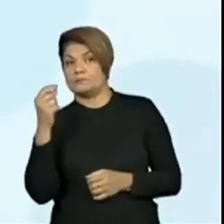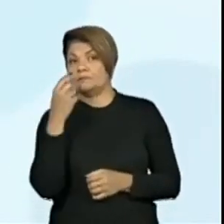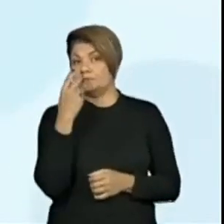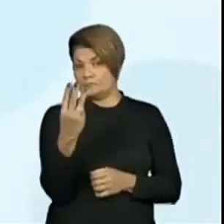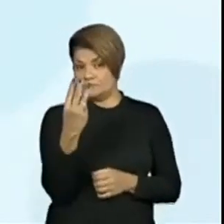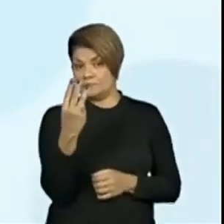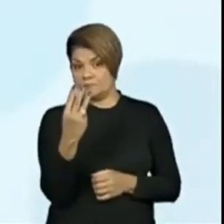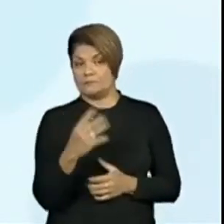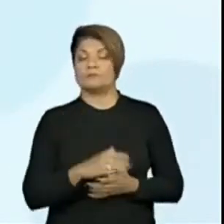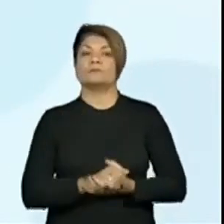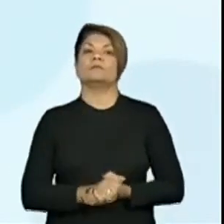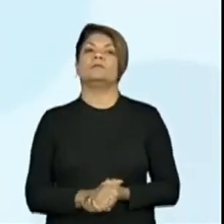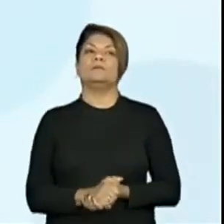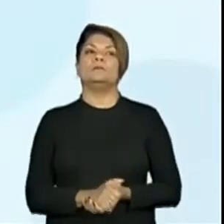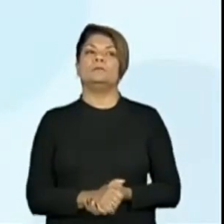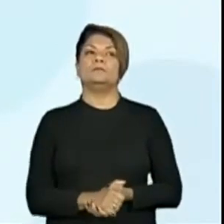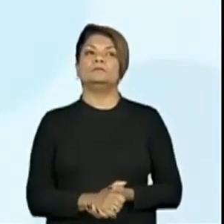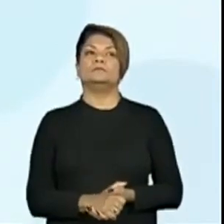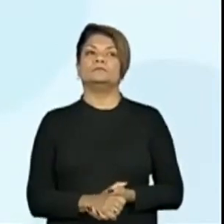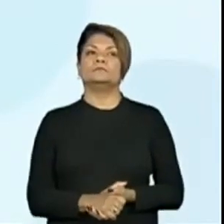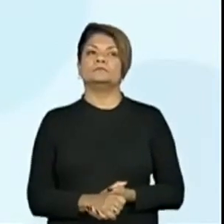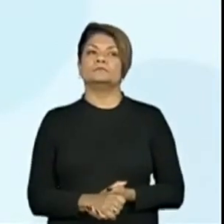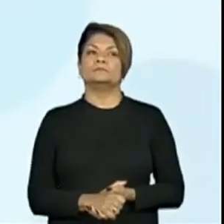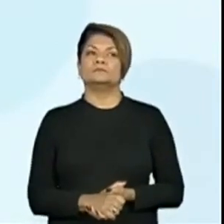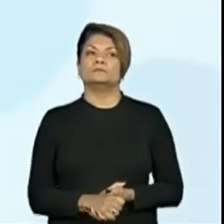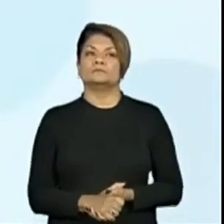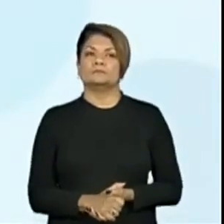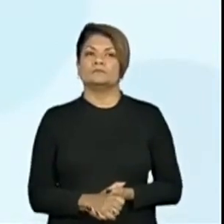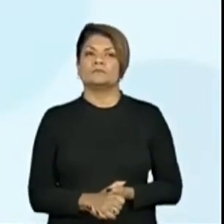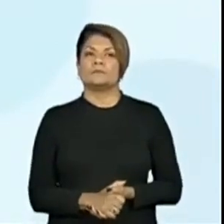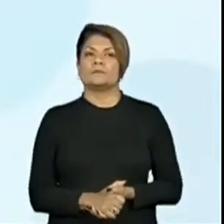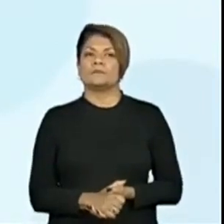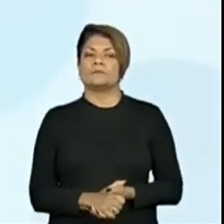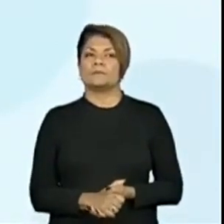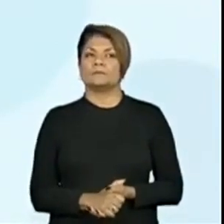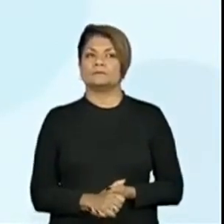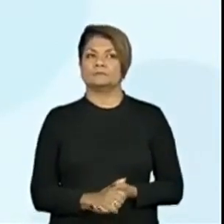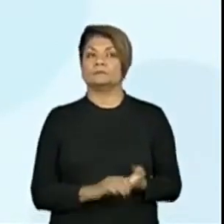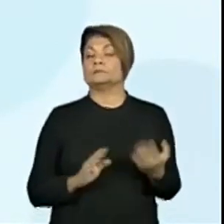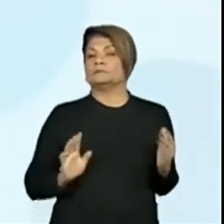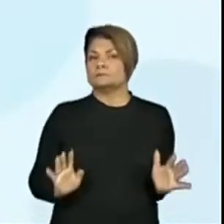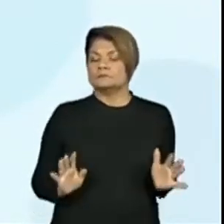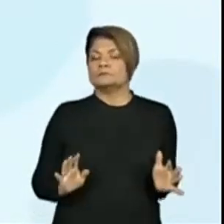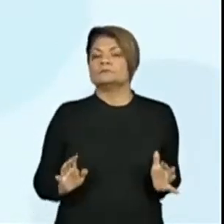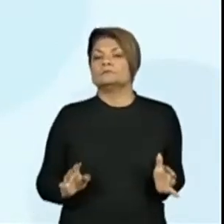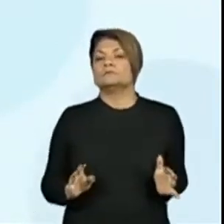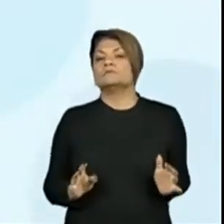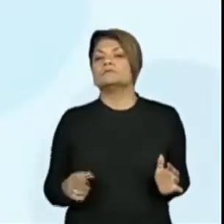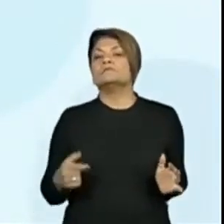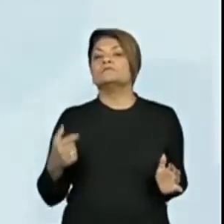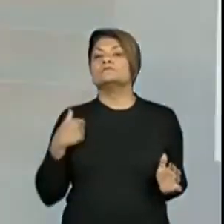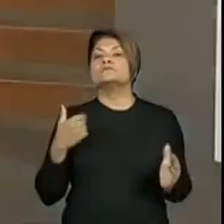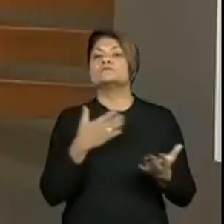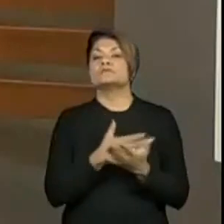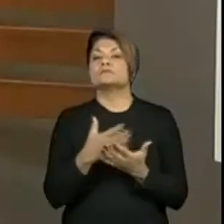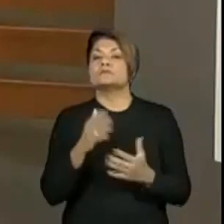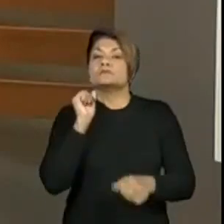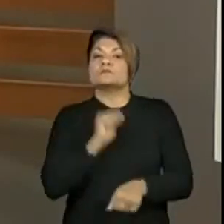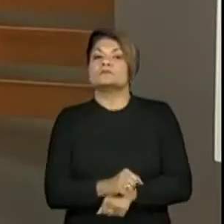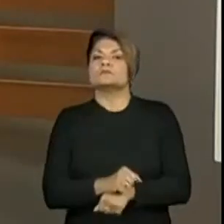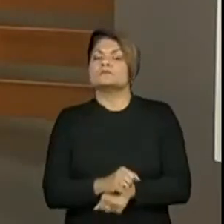mais para... Não, está aparecendo. Está aparecendo aqui. Nesse momento, a gente vê que a história nossa parou.